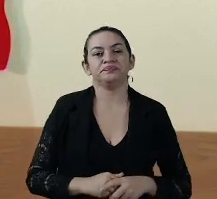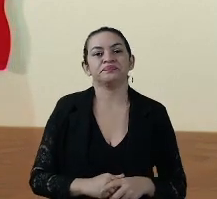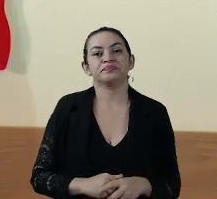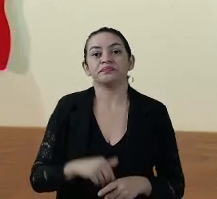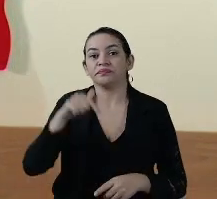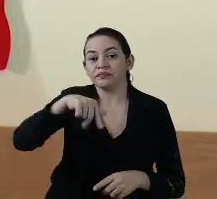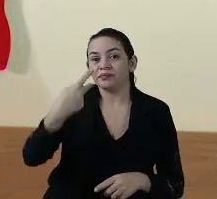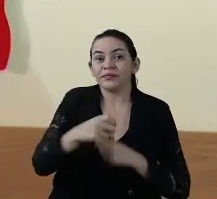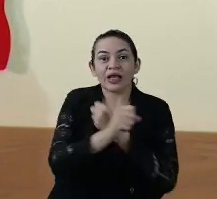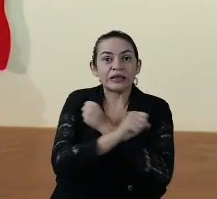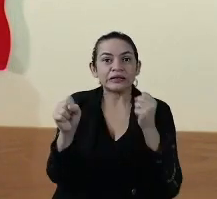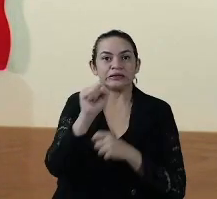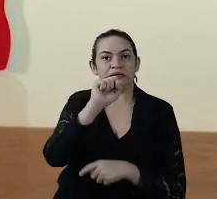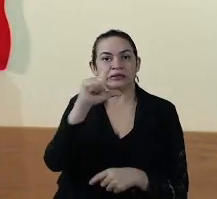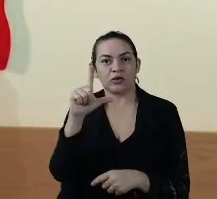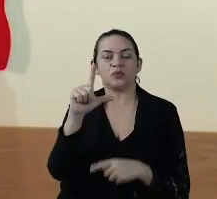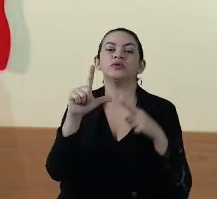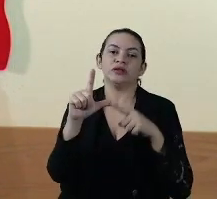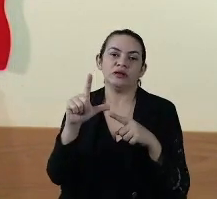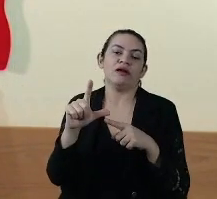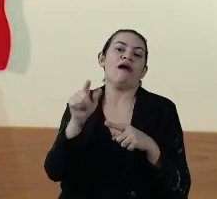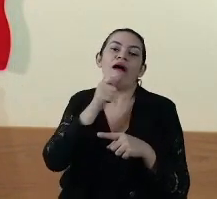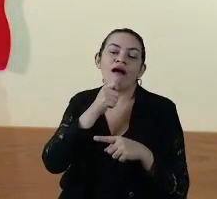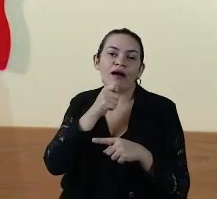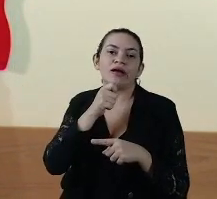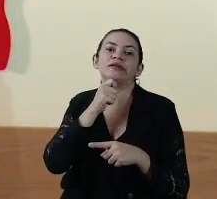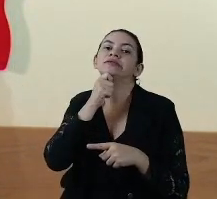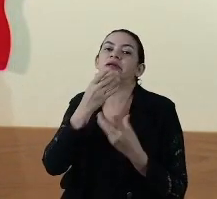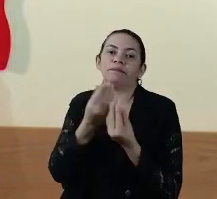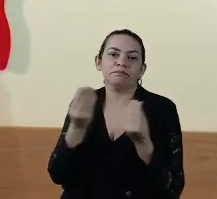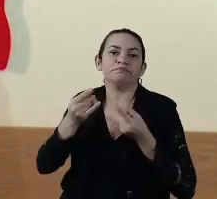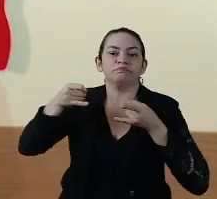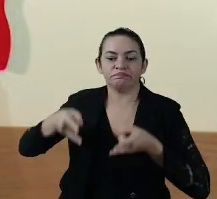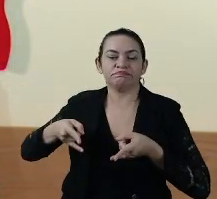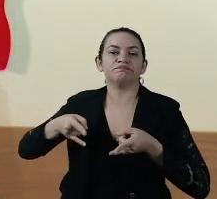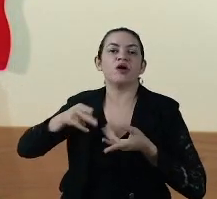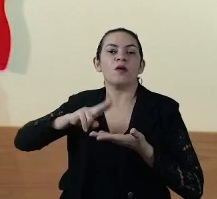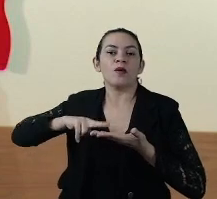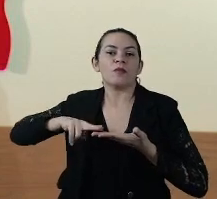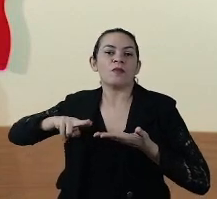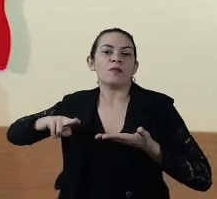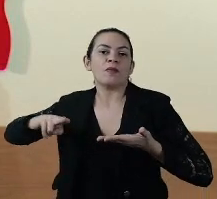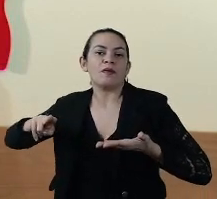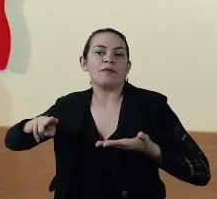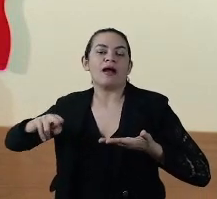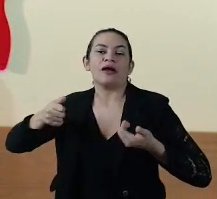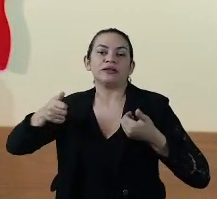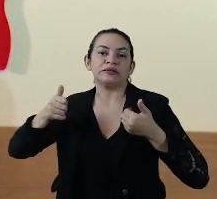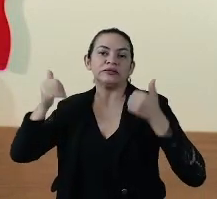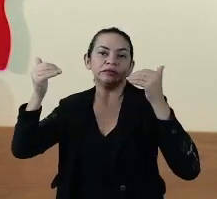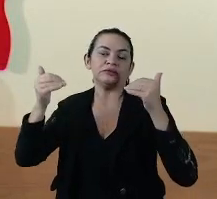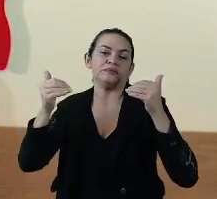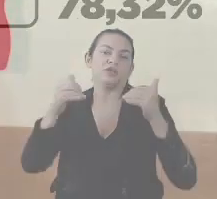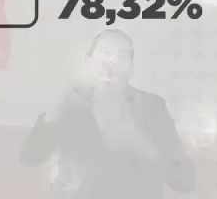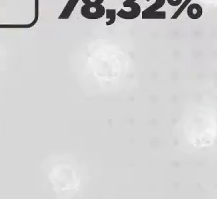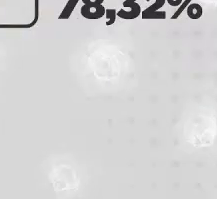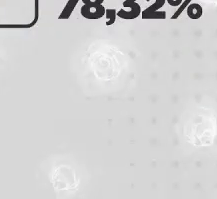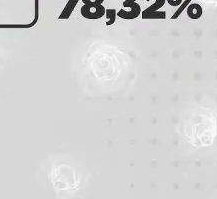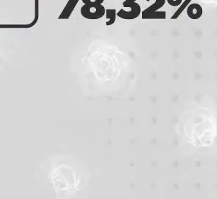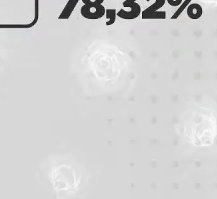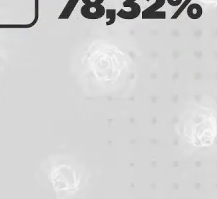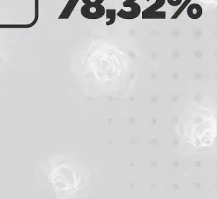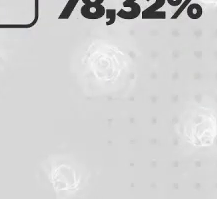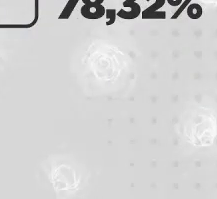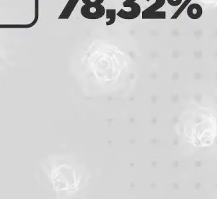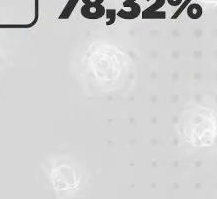Na Grande Ilha, como mencionei, a ocupação continua alta, como mencionei, acima de 90% de UTI e na casa